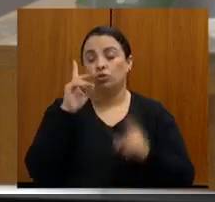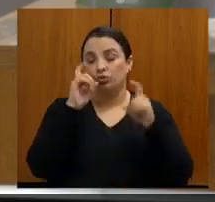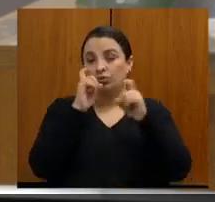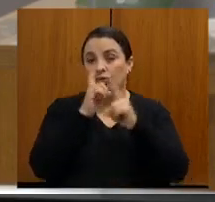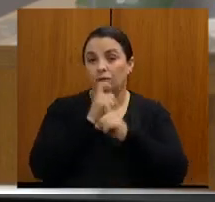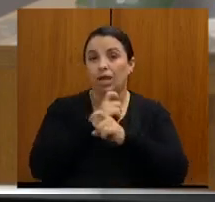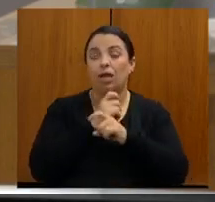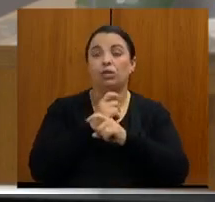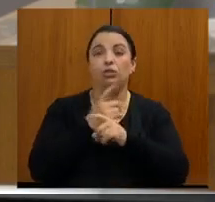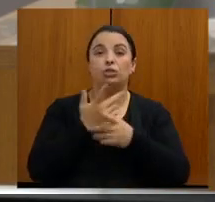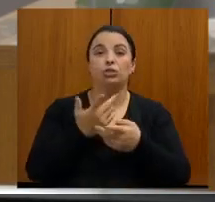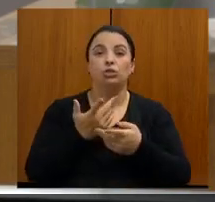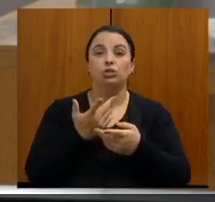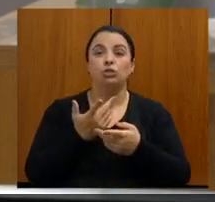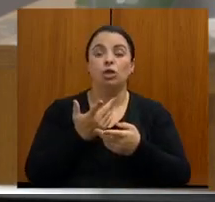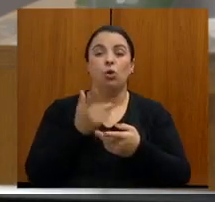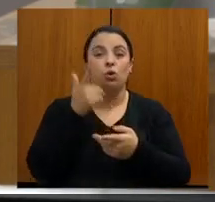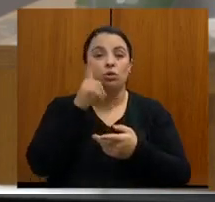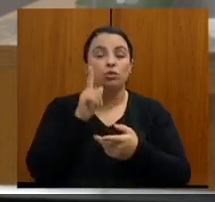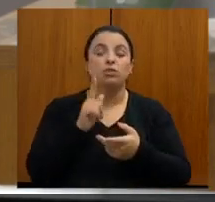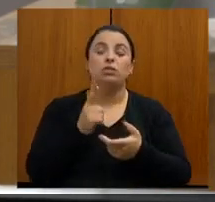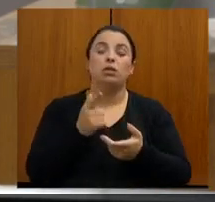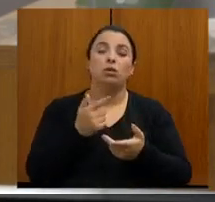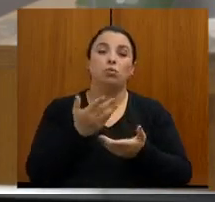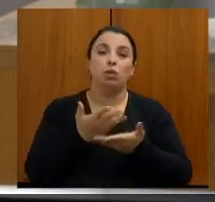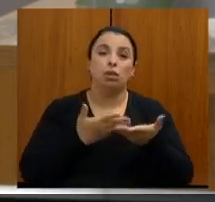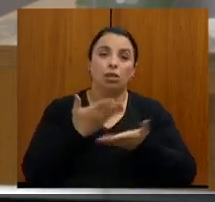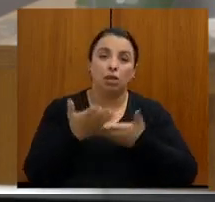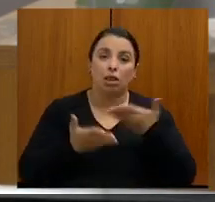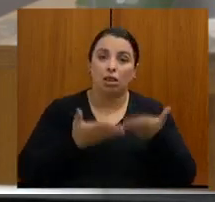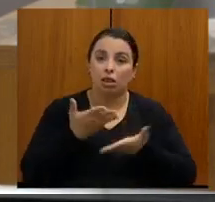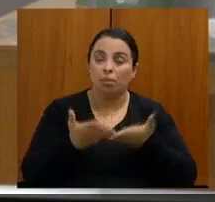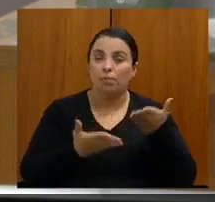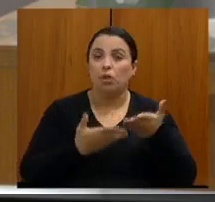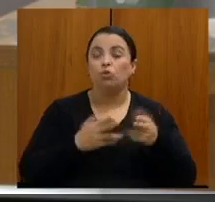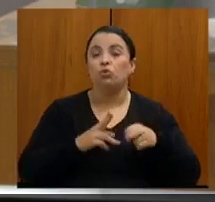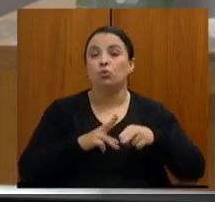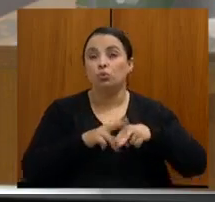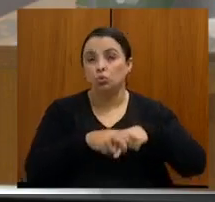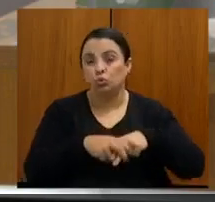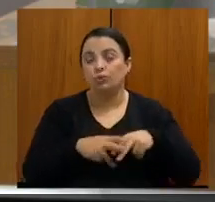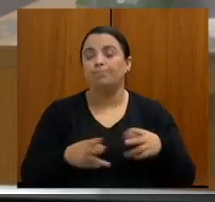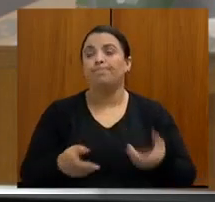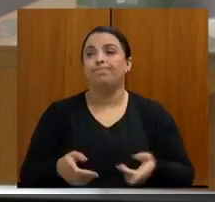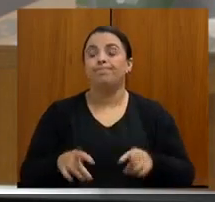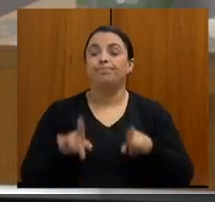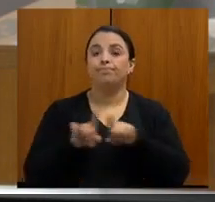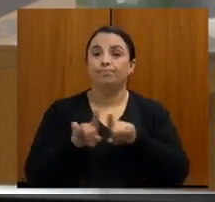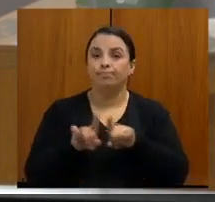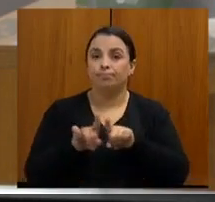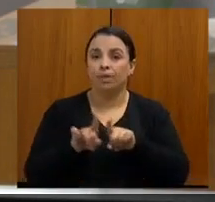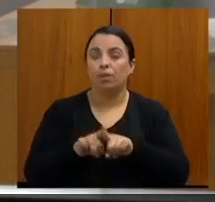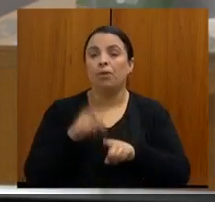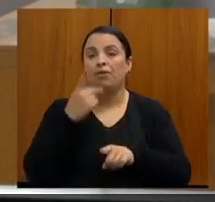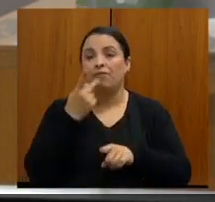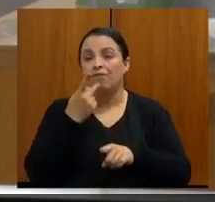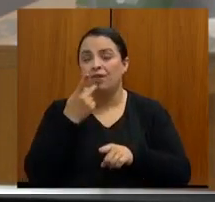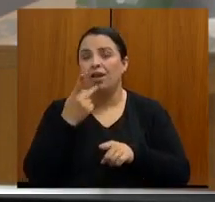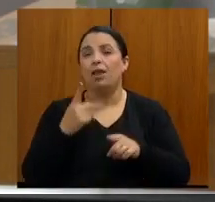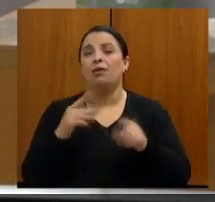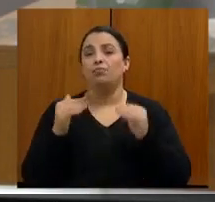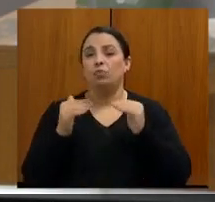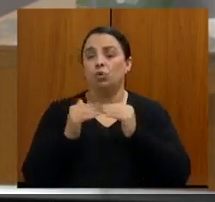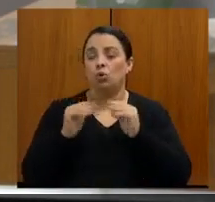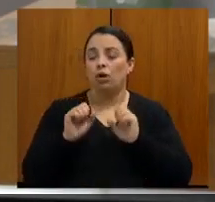no SUS, e ratificar aqui tudo o que já foi dito e é o que chega também ao Ministério Público, no que se